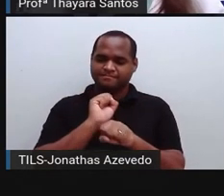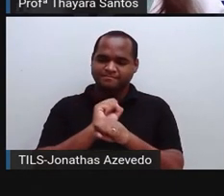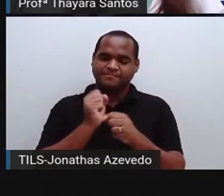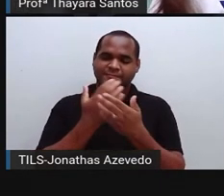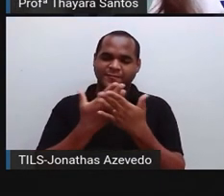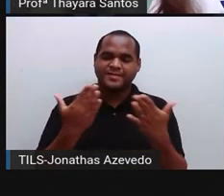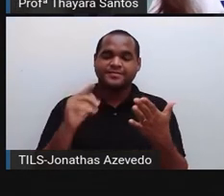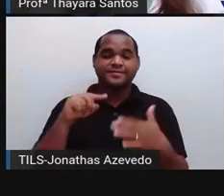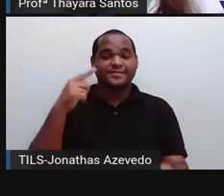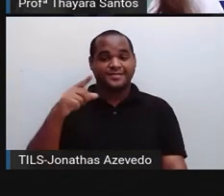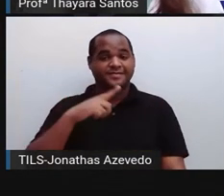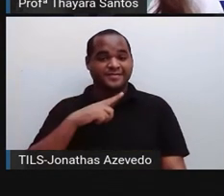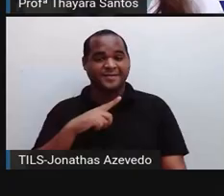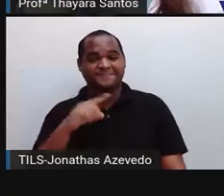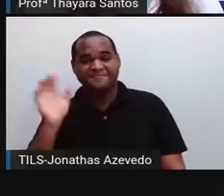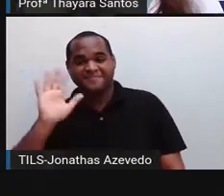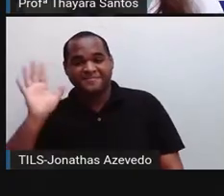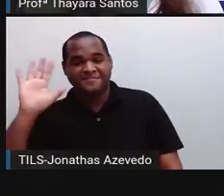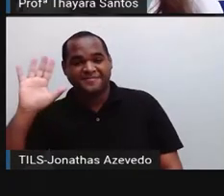a próxima. Tchau, tchau, gente!